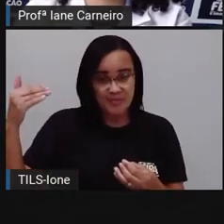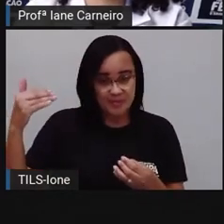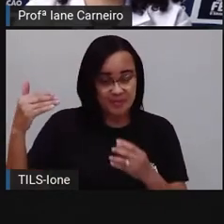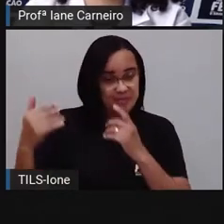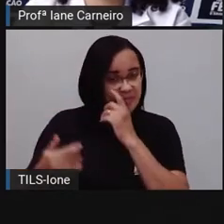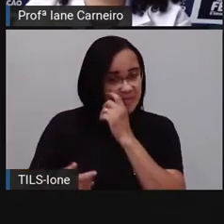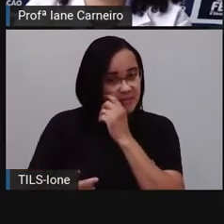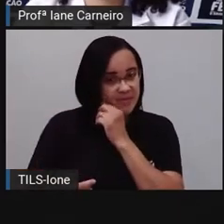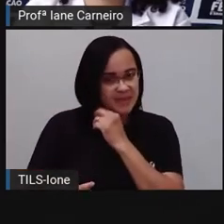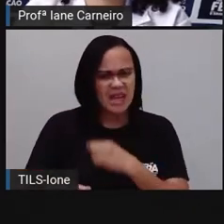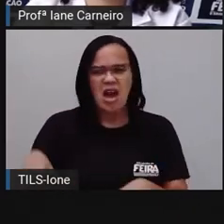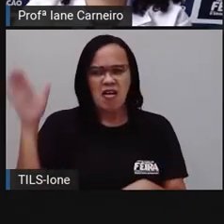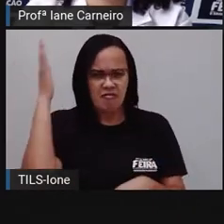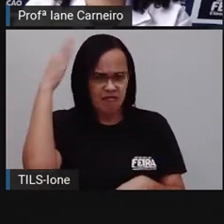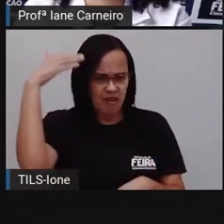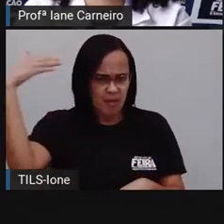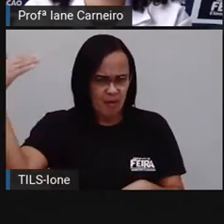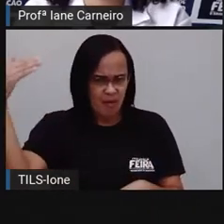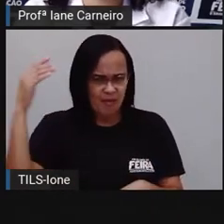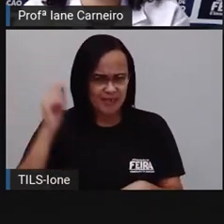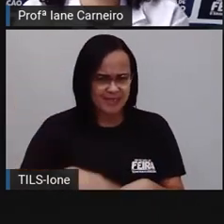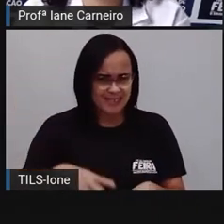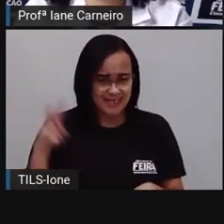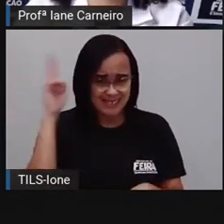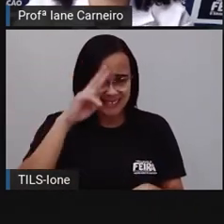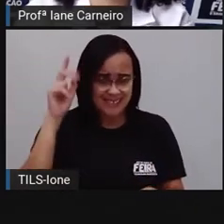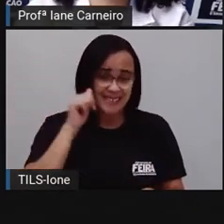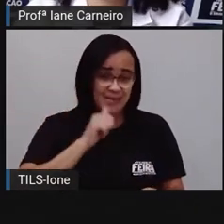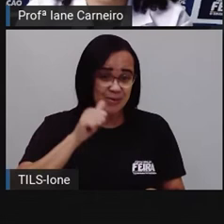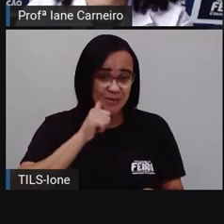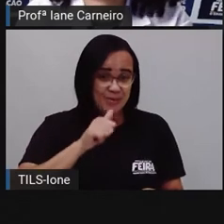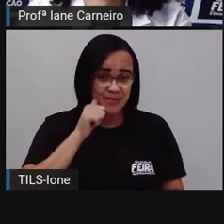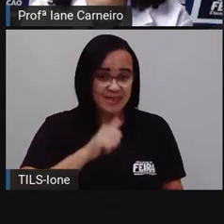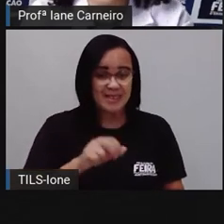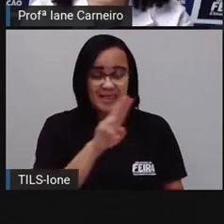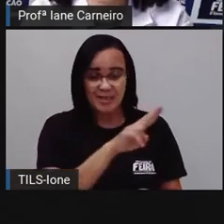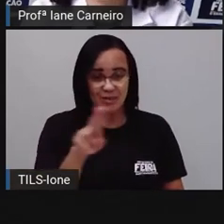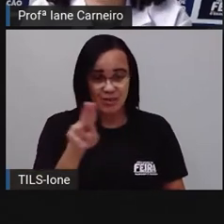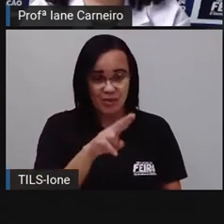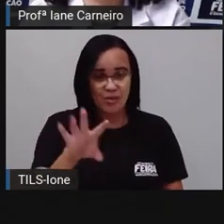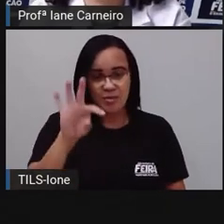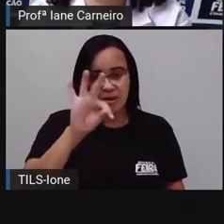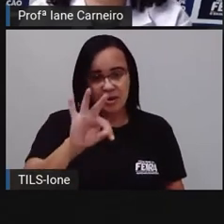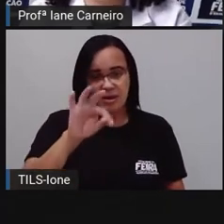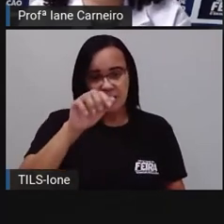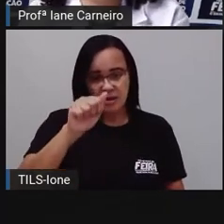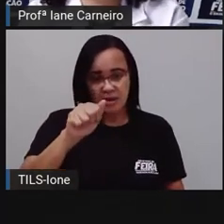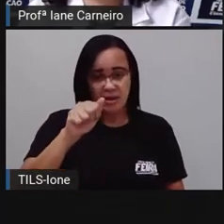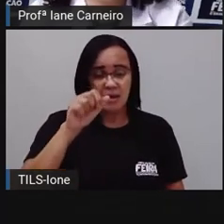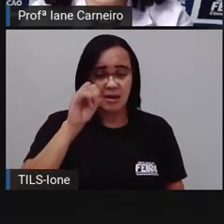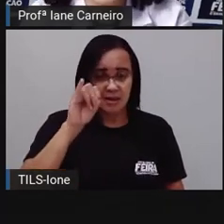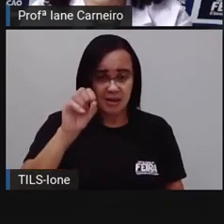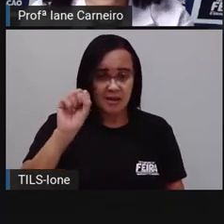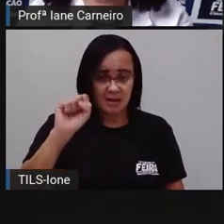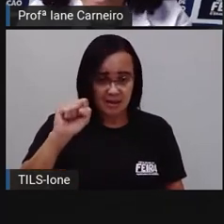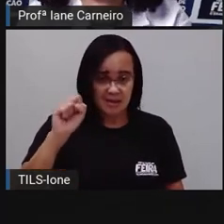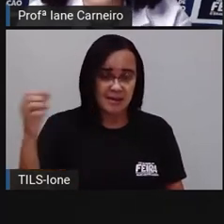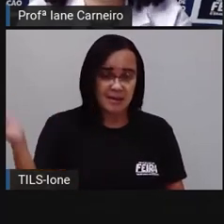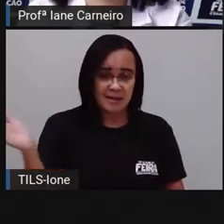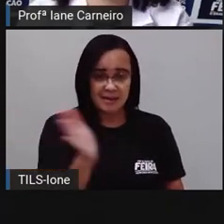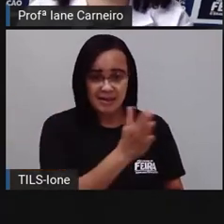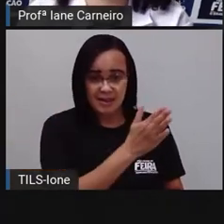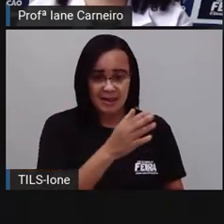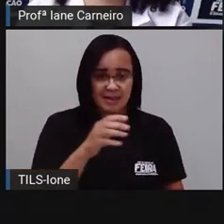atriz, ó, bem famosa, que é a Thaís Araújo. Quem aí já viu essa moça? Quem aí gosta dela? Eu gosto